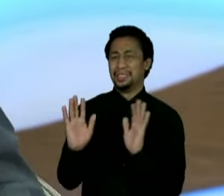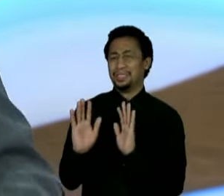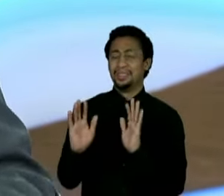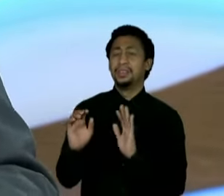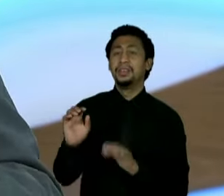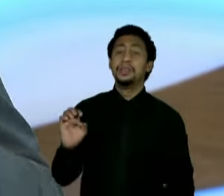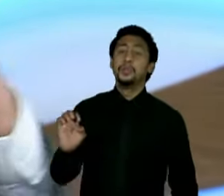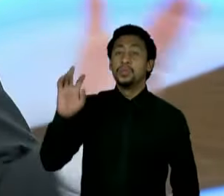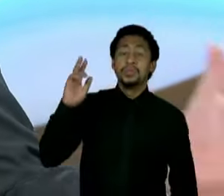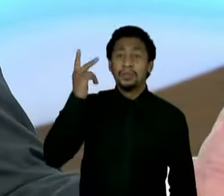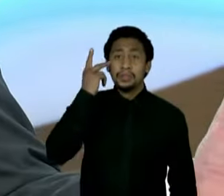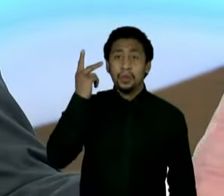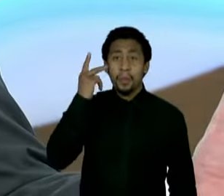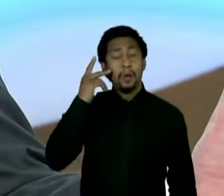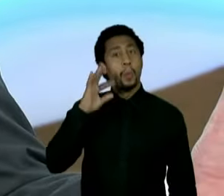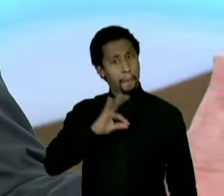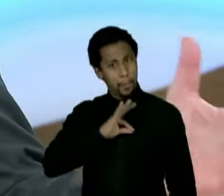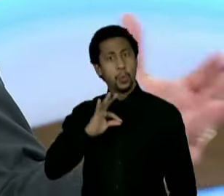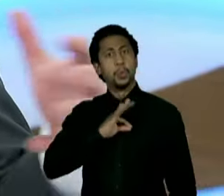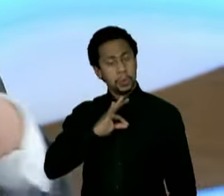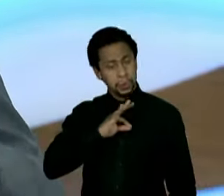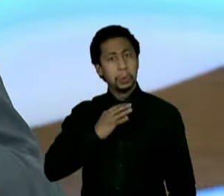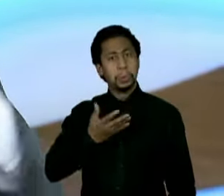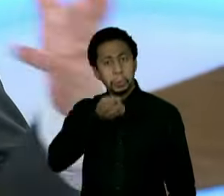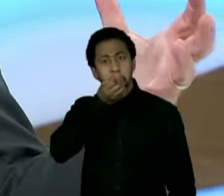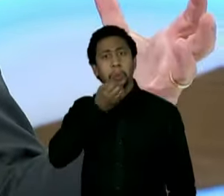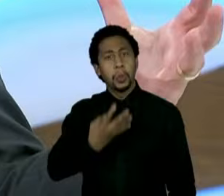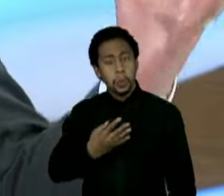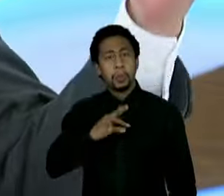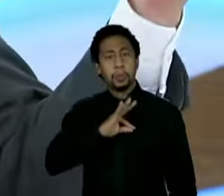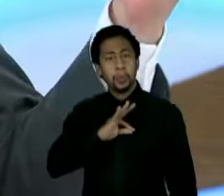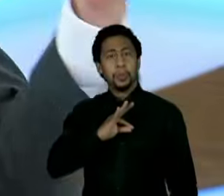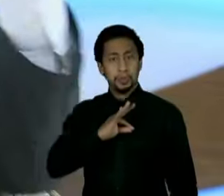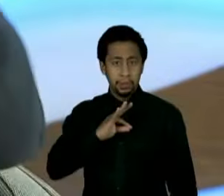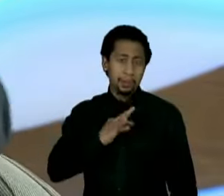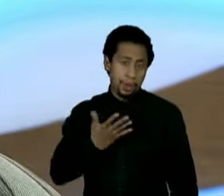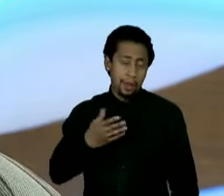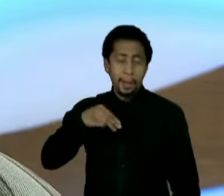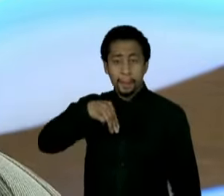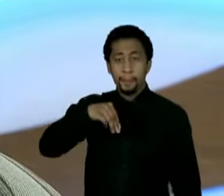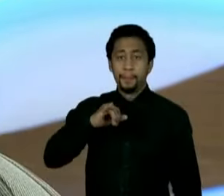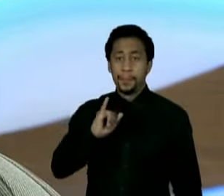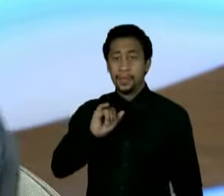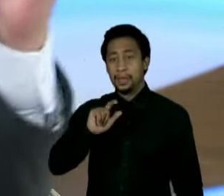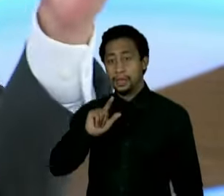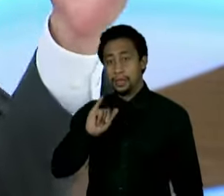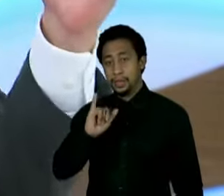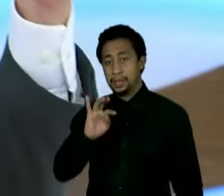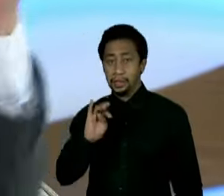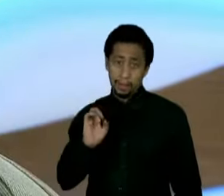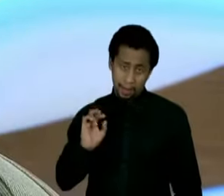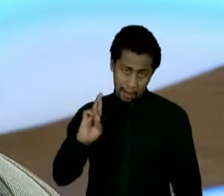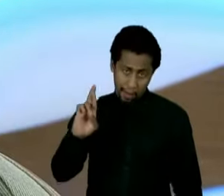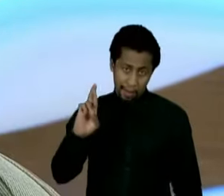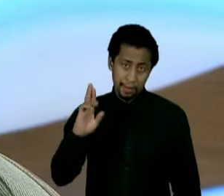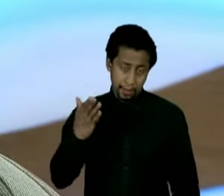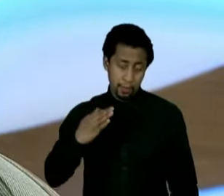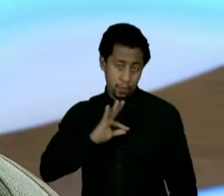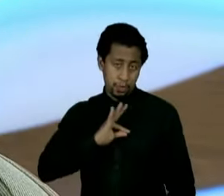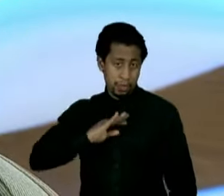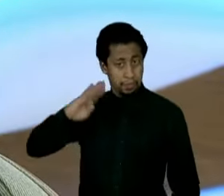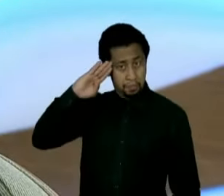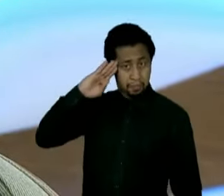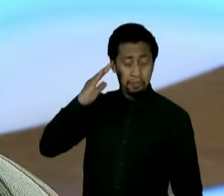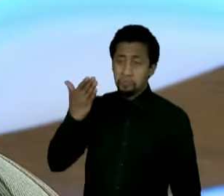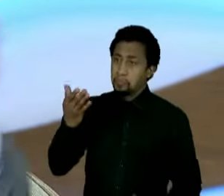que é a mais preparada do Brasil. É um equívoco a gente trazer qualquer tipo de modelo de fora. Aliás, quando eu ouço falar o